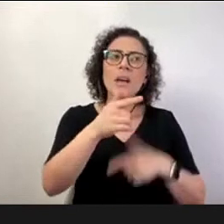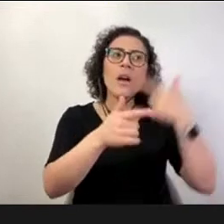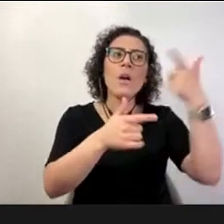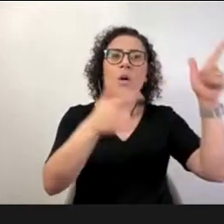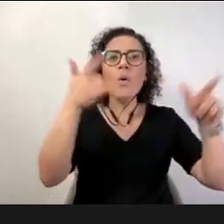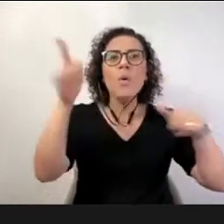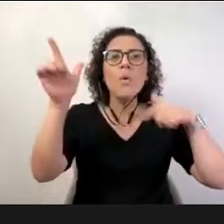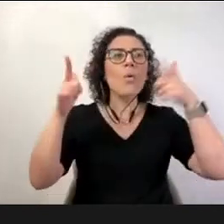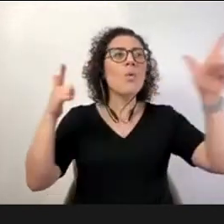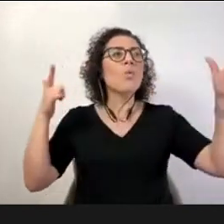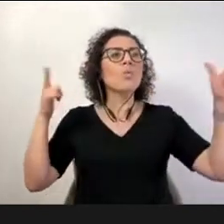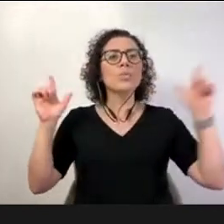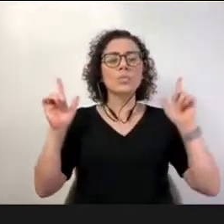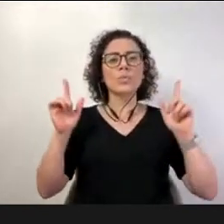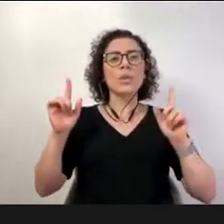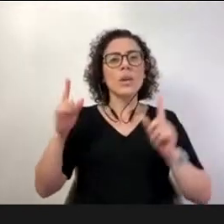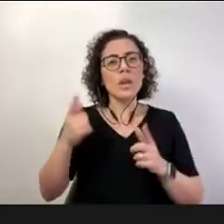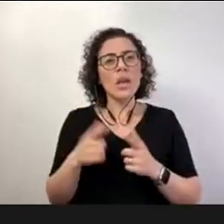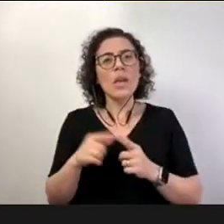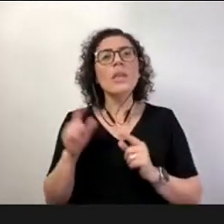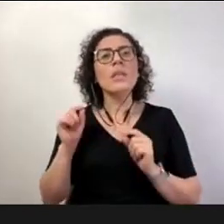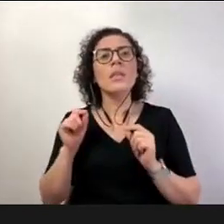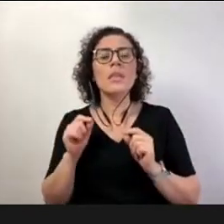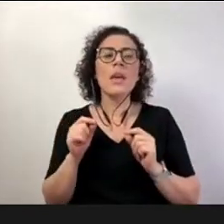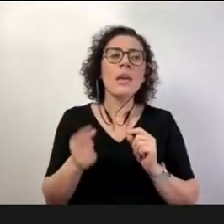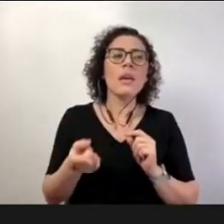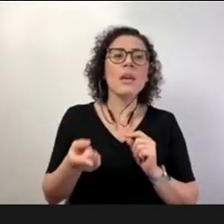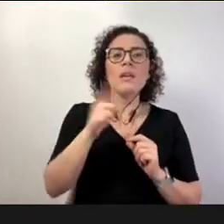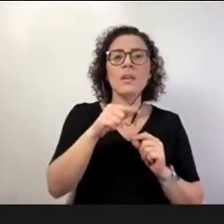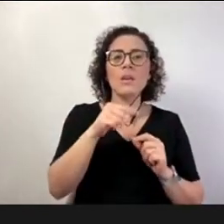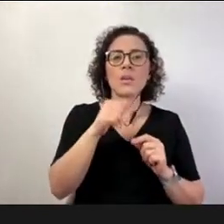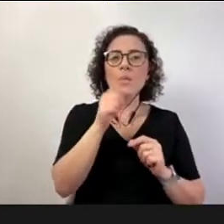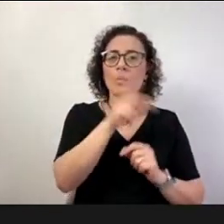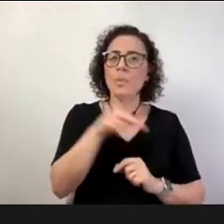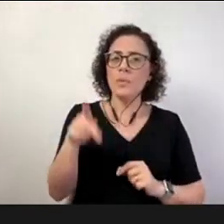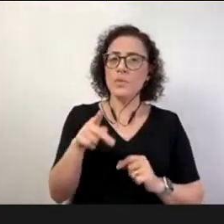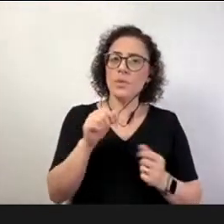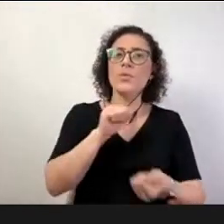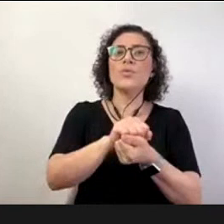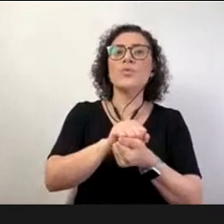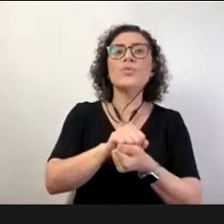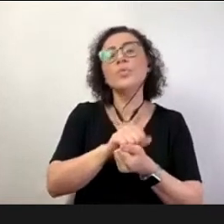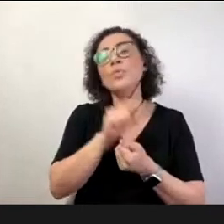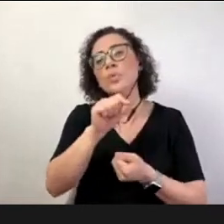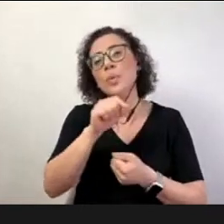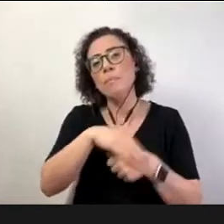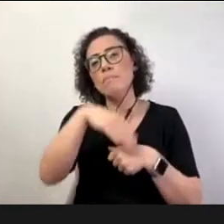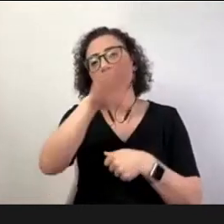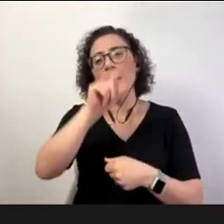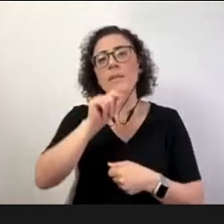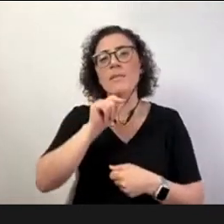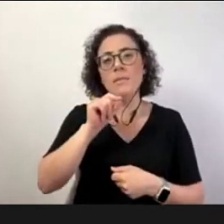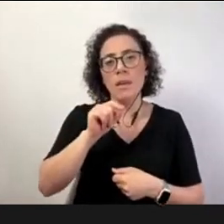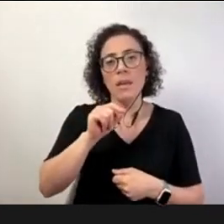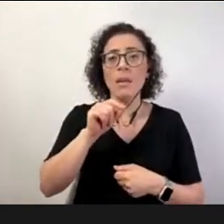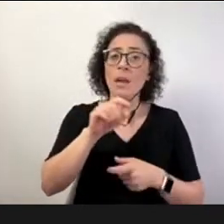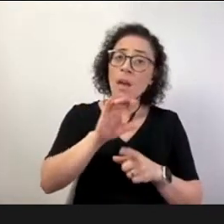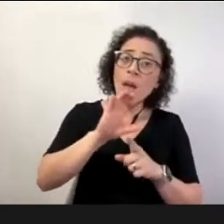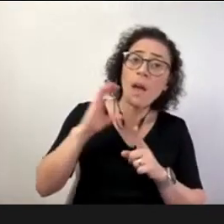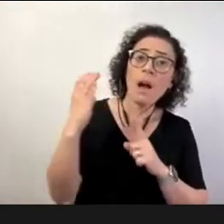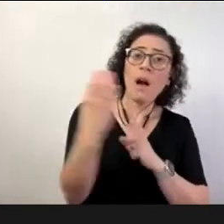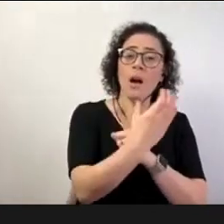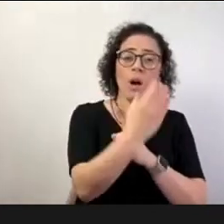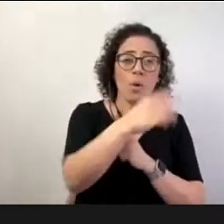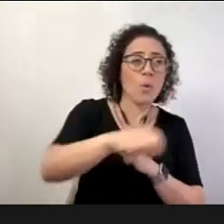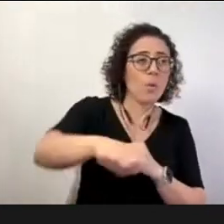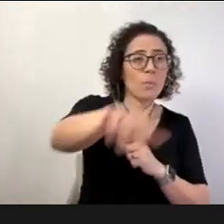dialético desse docente que diretamente é o aluno é o aluno é a comunidade e que